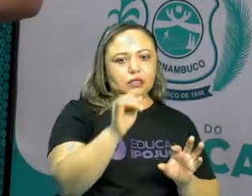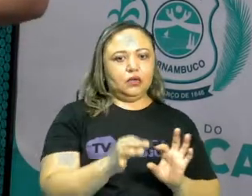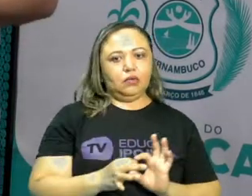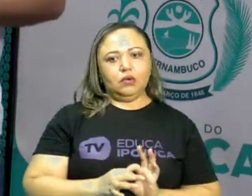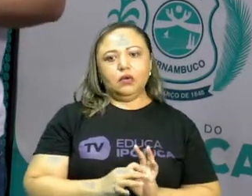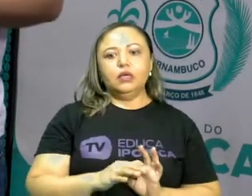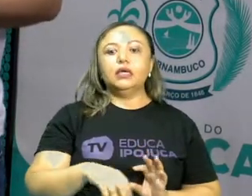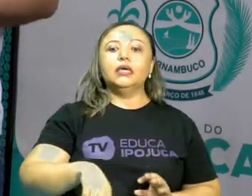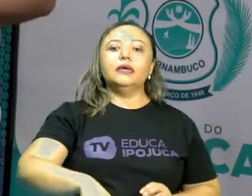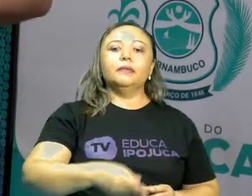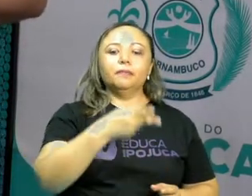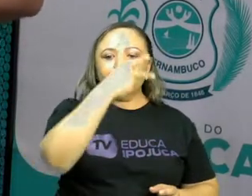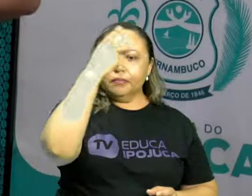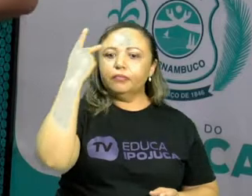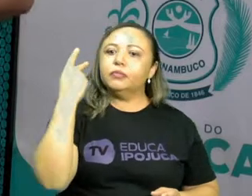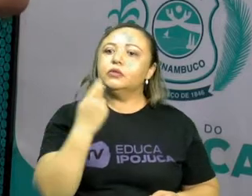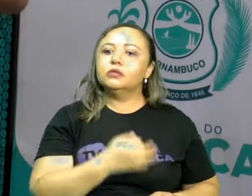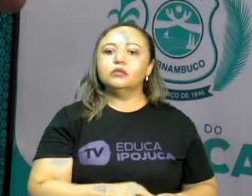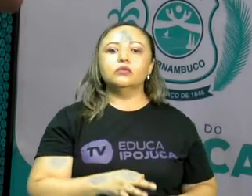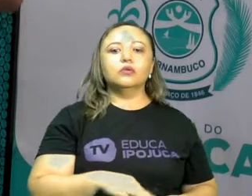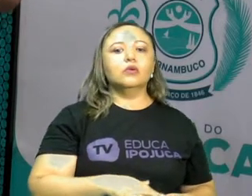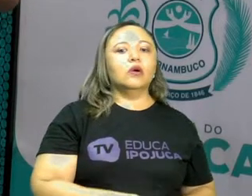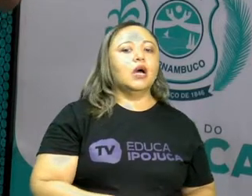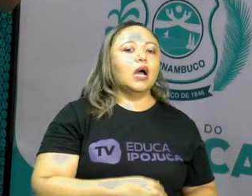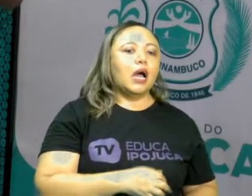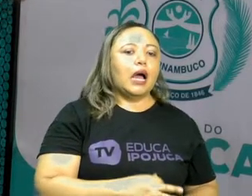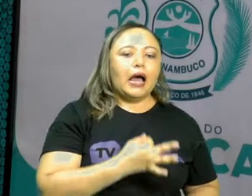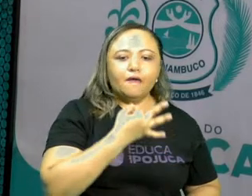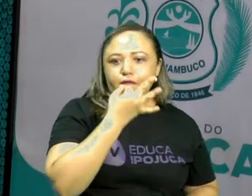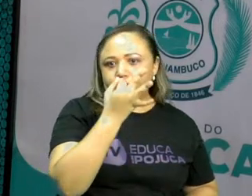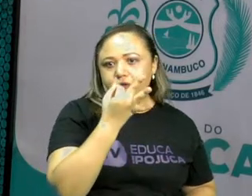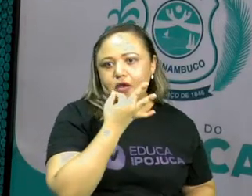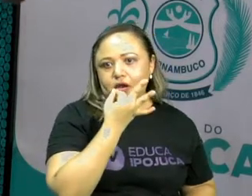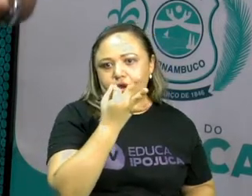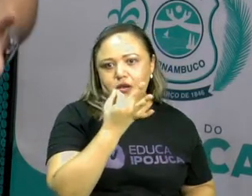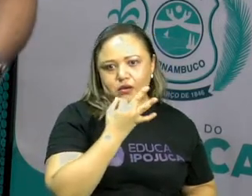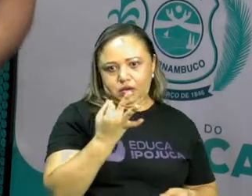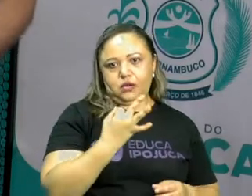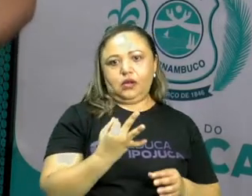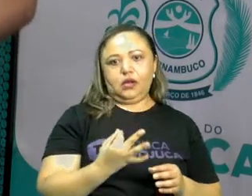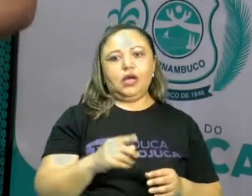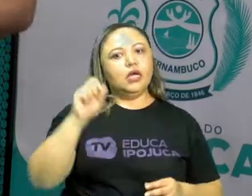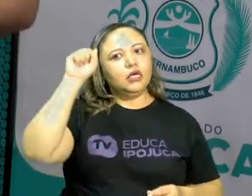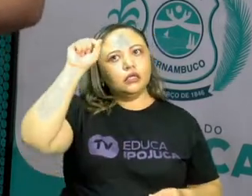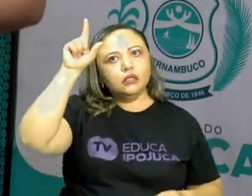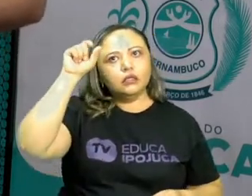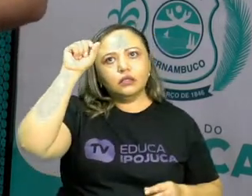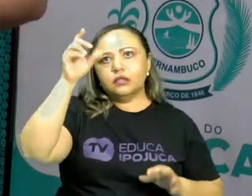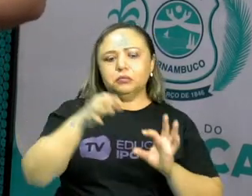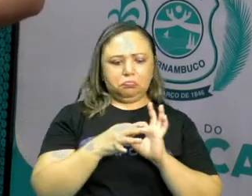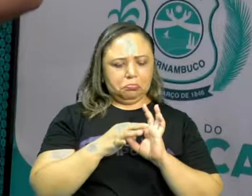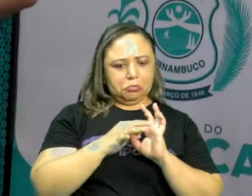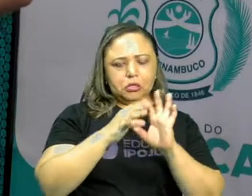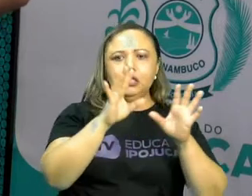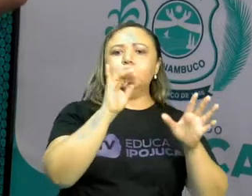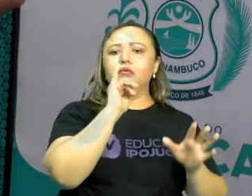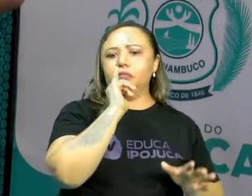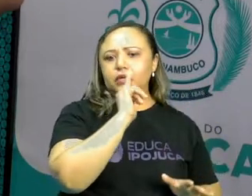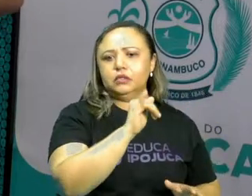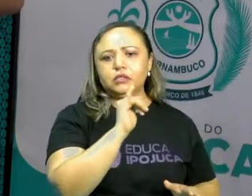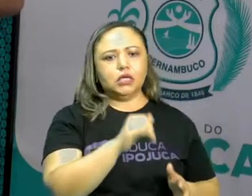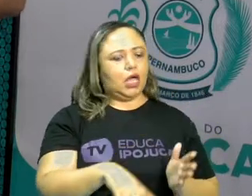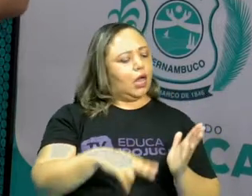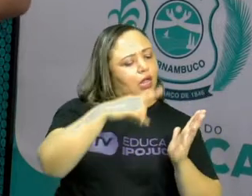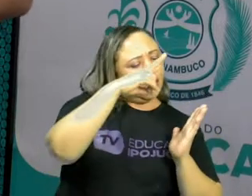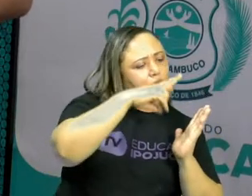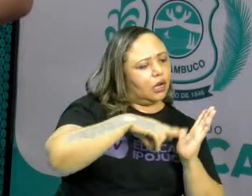Então, eles eram ferrenhos defensores e que as pessoas pudessem publicar quaisquer livros, ler qualquer livro